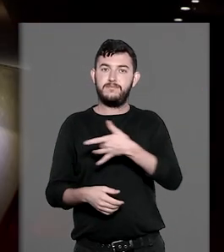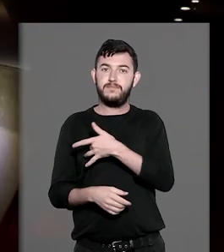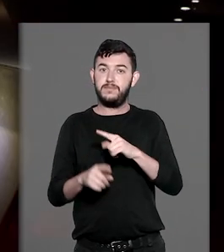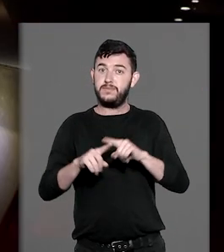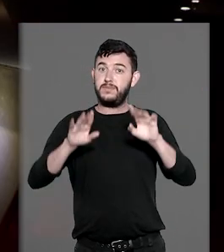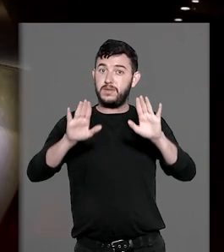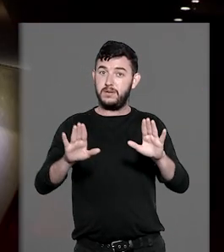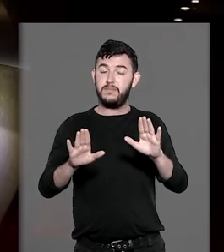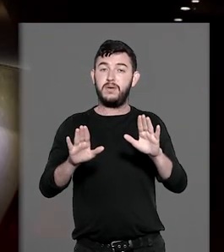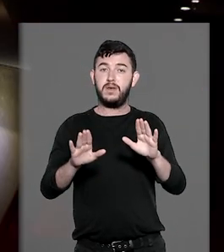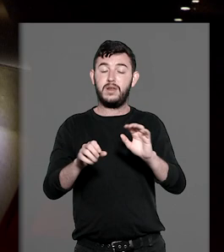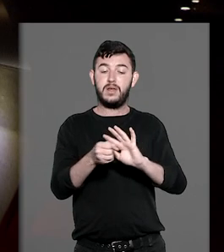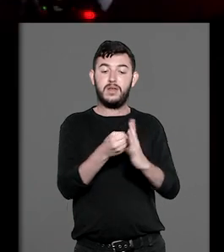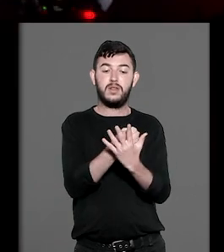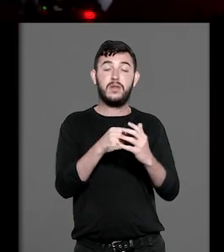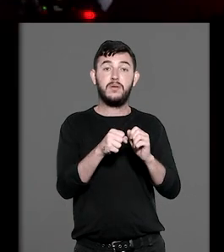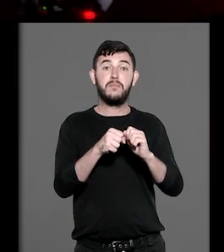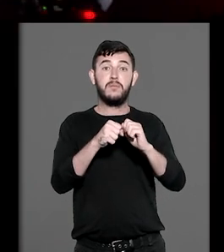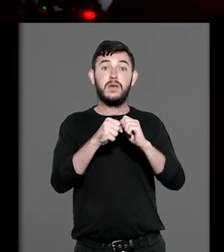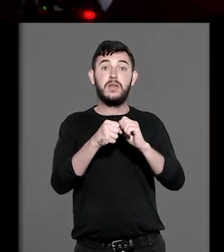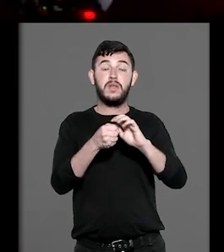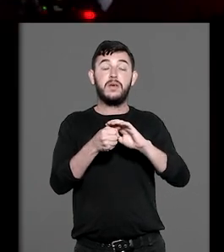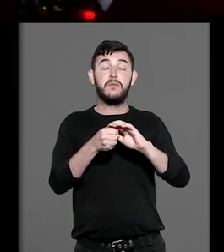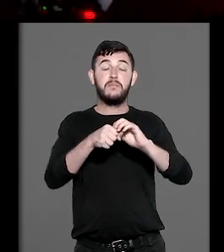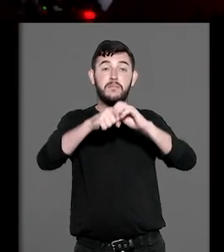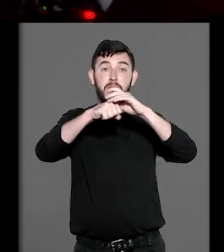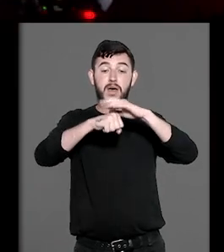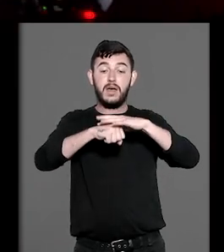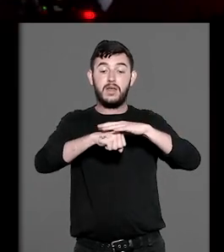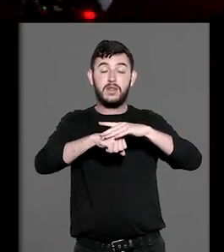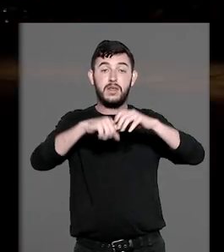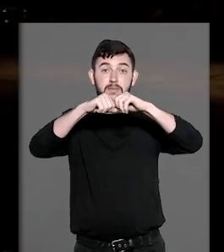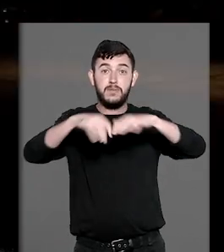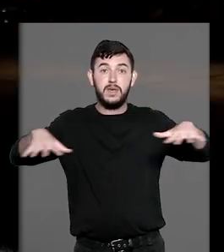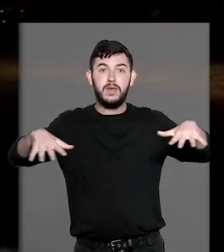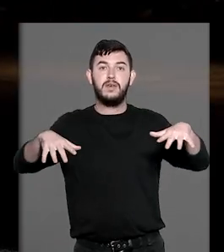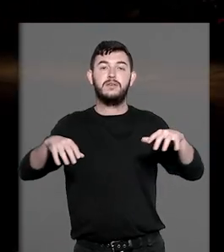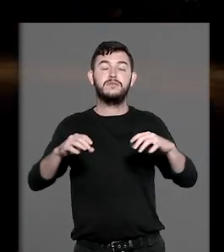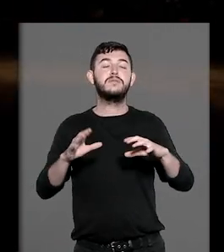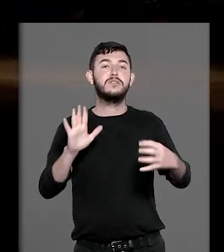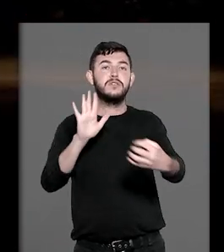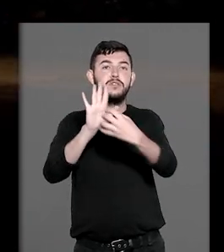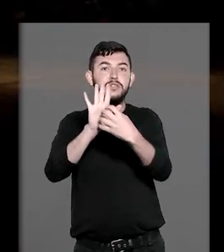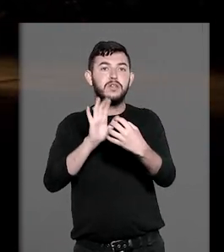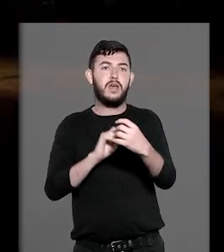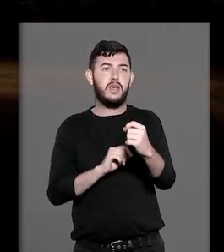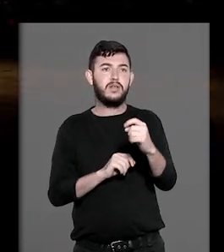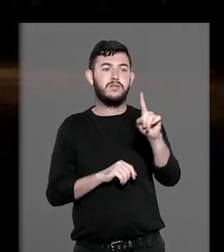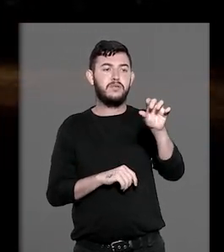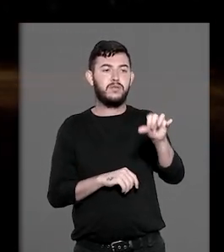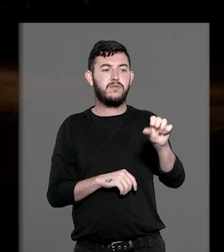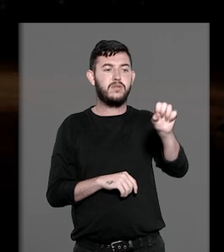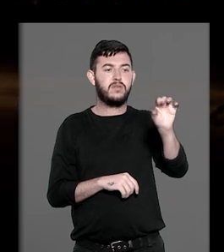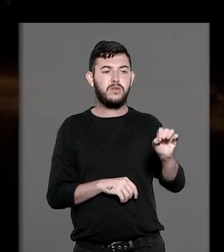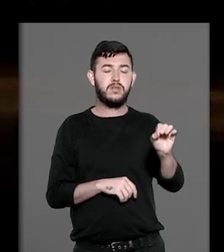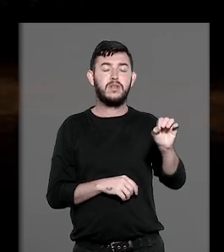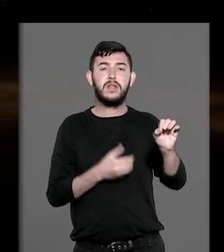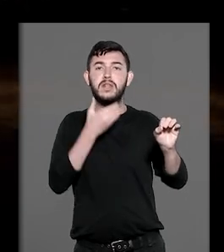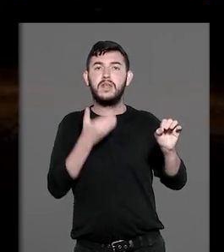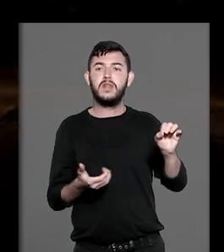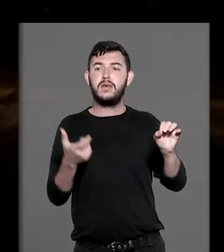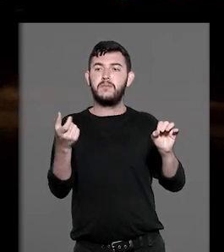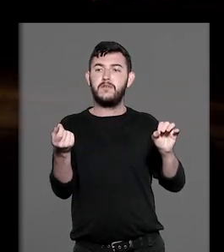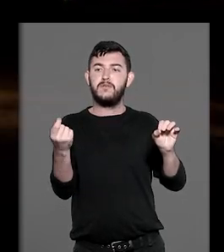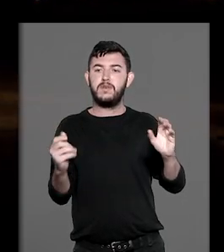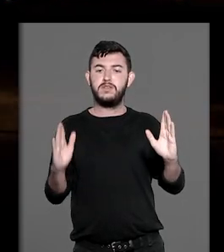Entre o início da pandemia de AIDS em 1980 e dezembro de 2020, o Brasil registrou mais